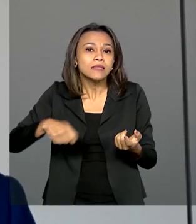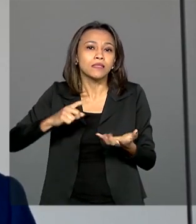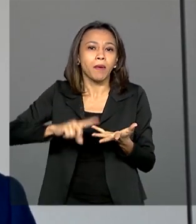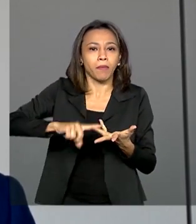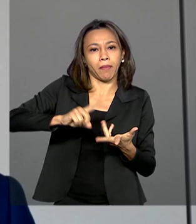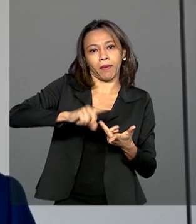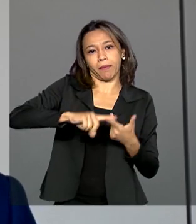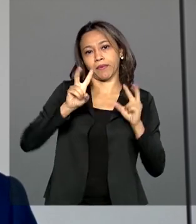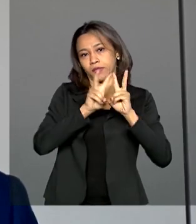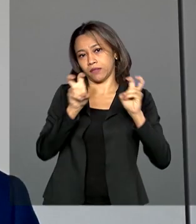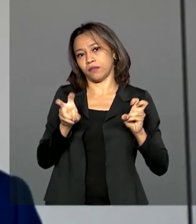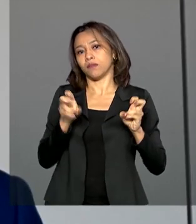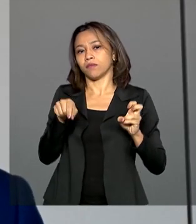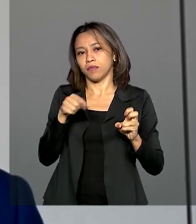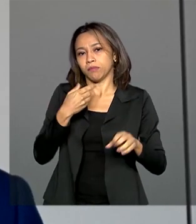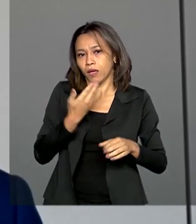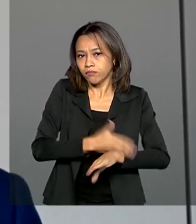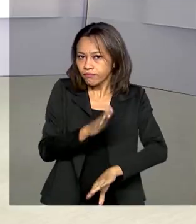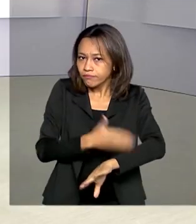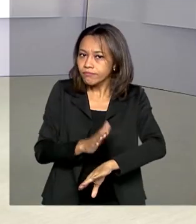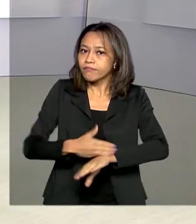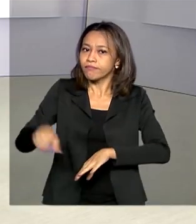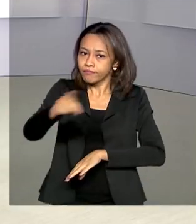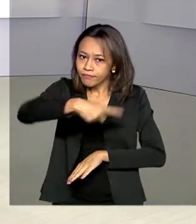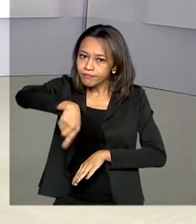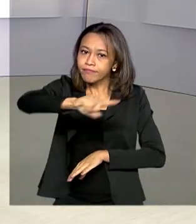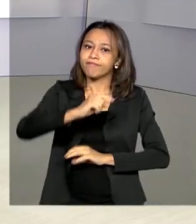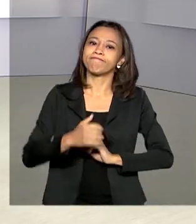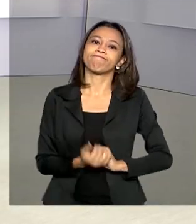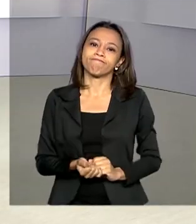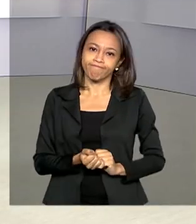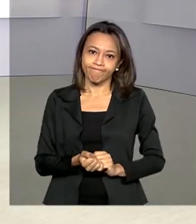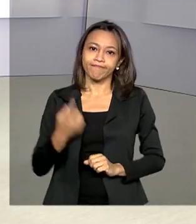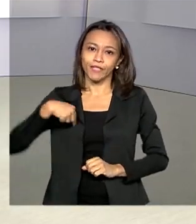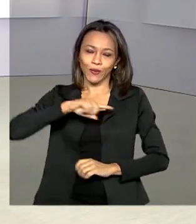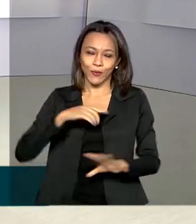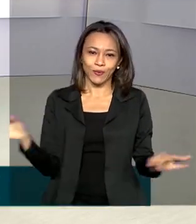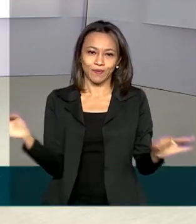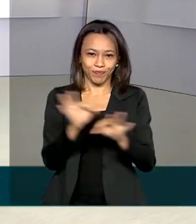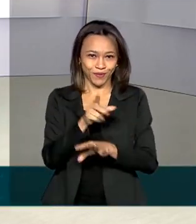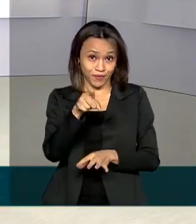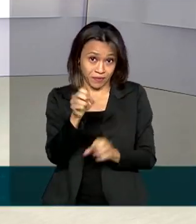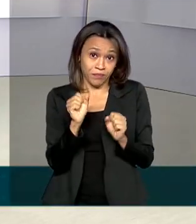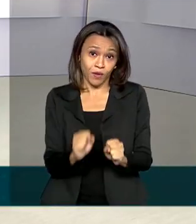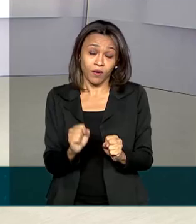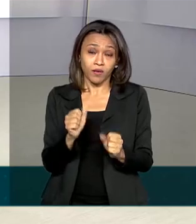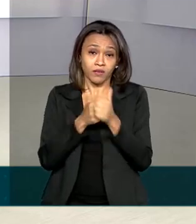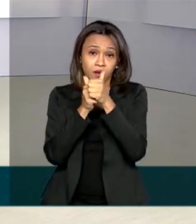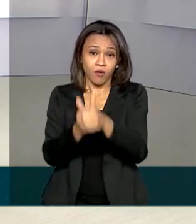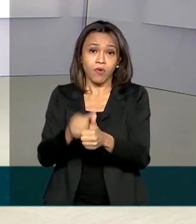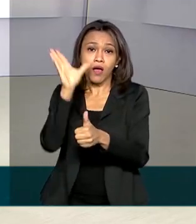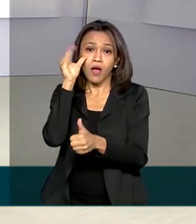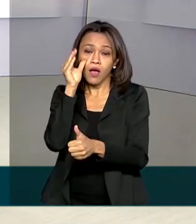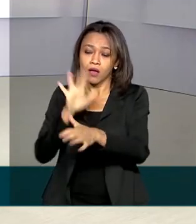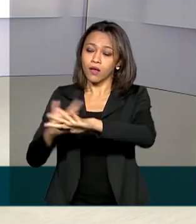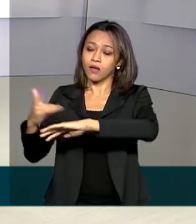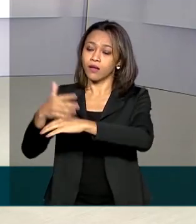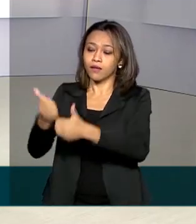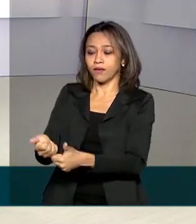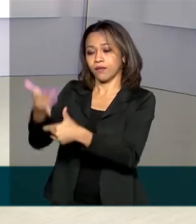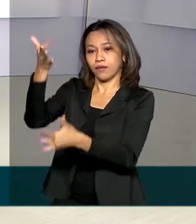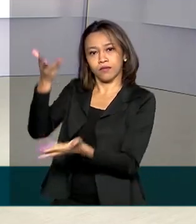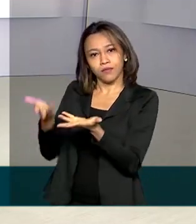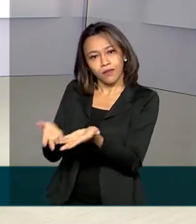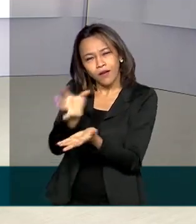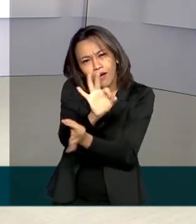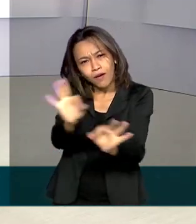necessidade de promover a capacitação. A gente fica por aqui. Você pode nos acompanhar também pelas redes sociais.